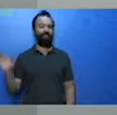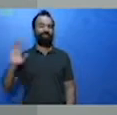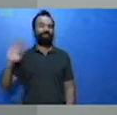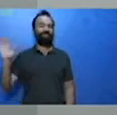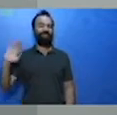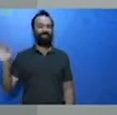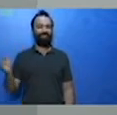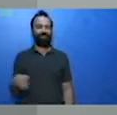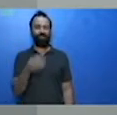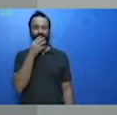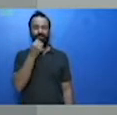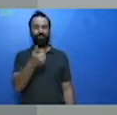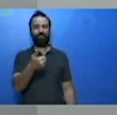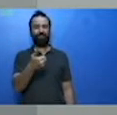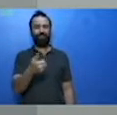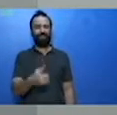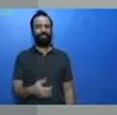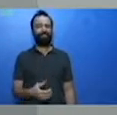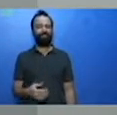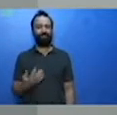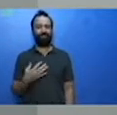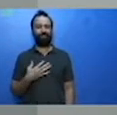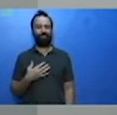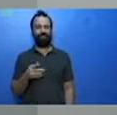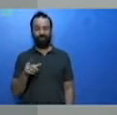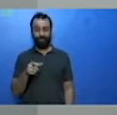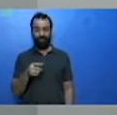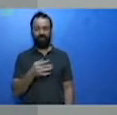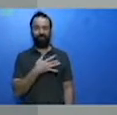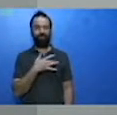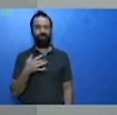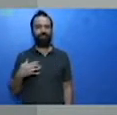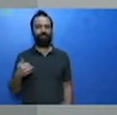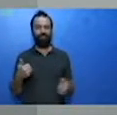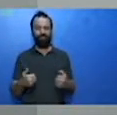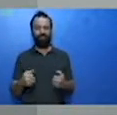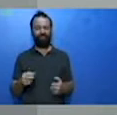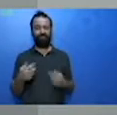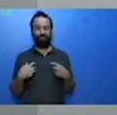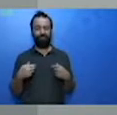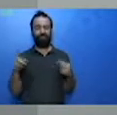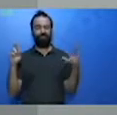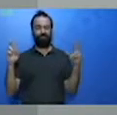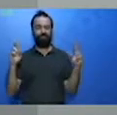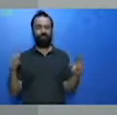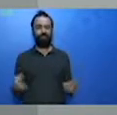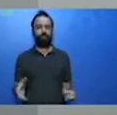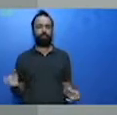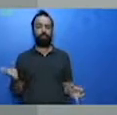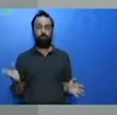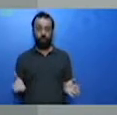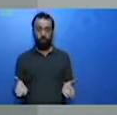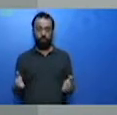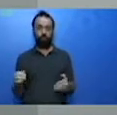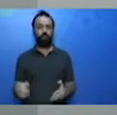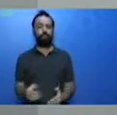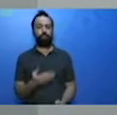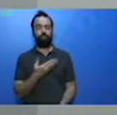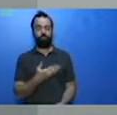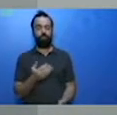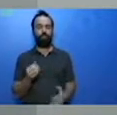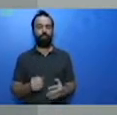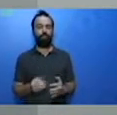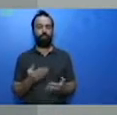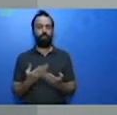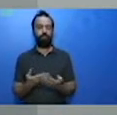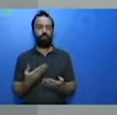Olá, tudo bem? Espero que esteja tudo bem com vocês. Estamos aqui para mais uma aula do Atendimento